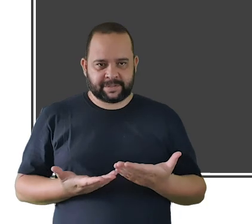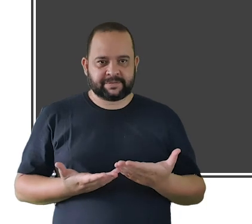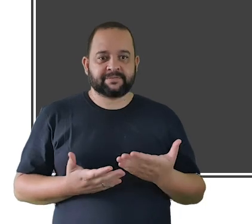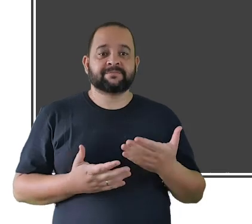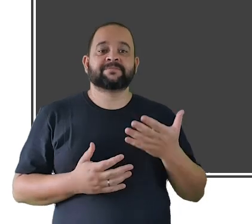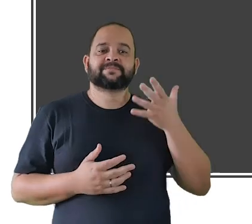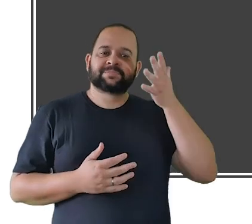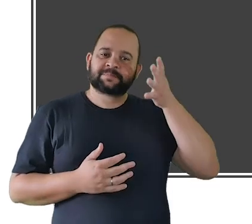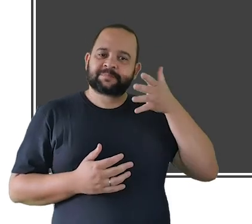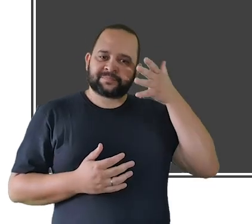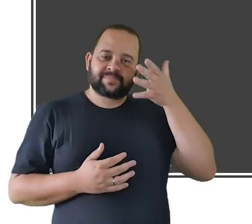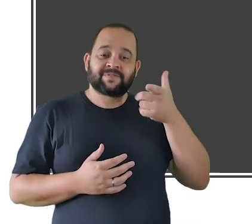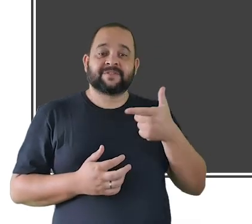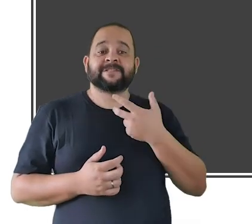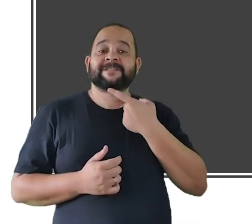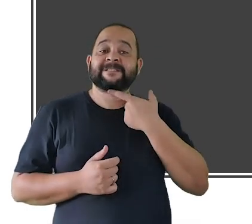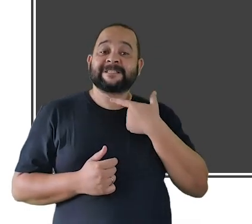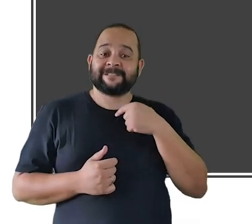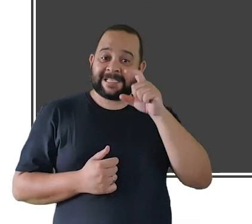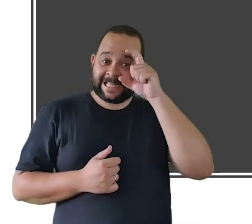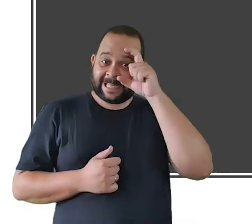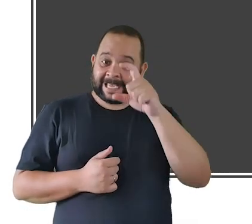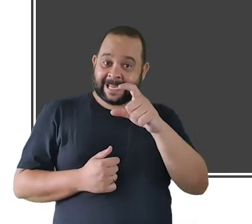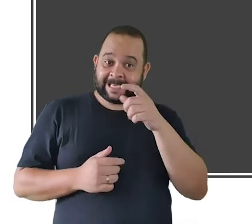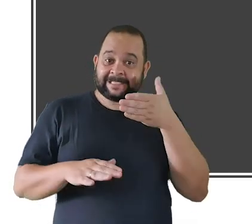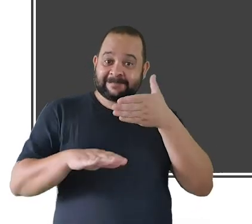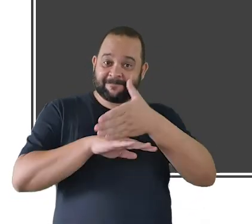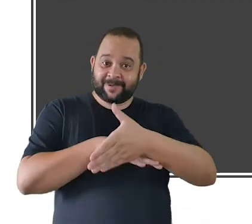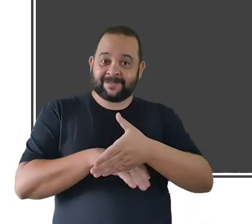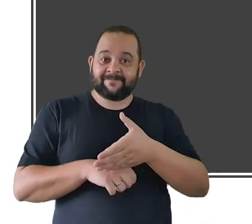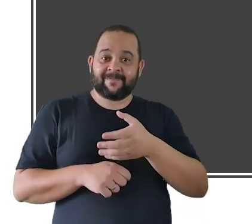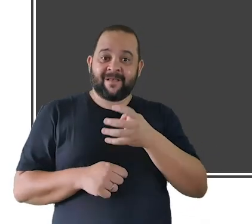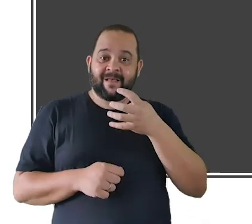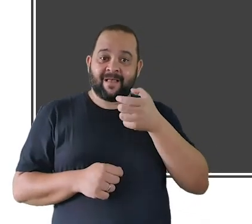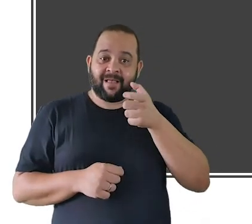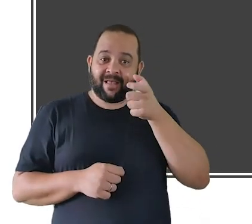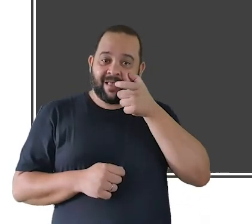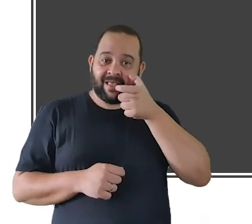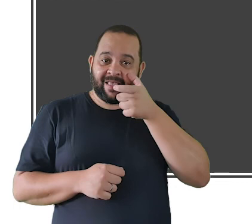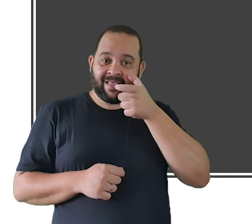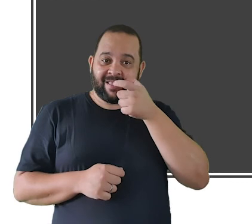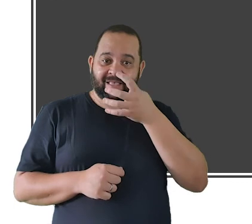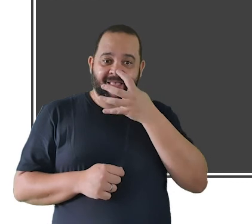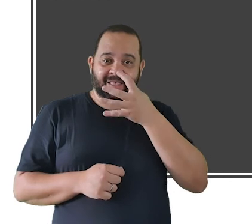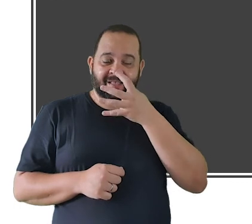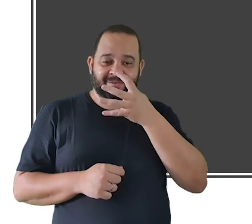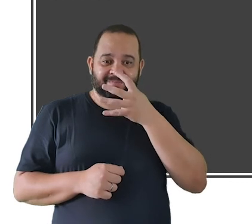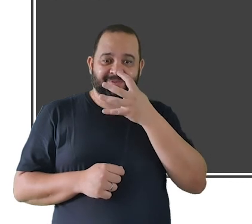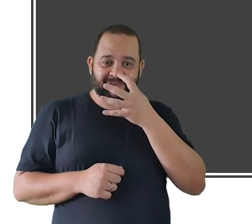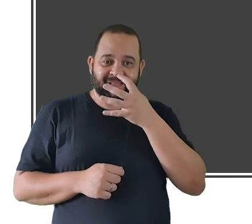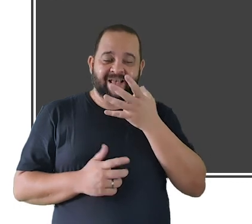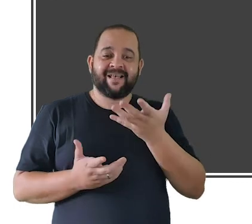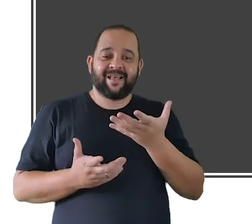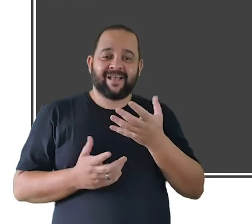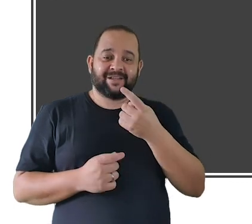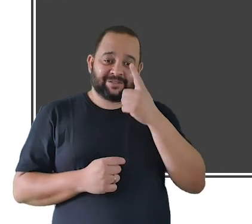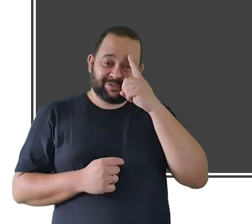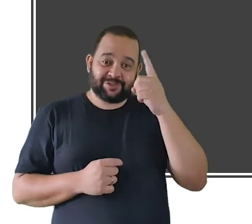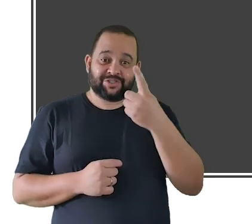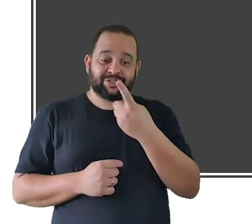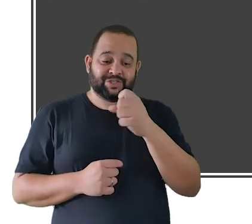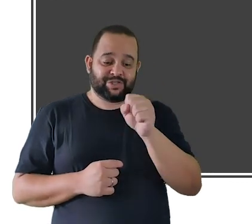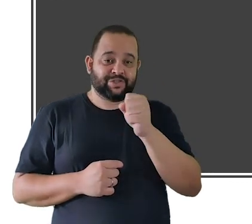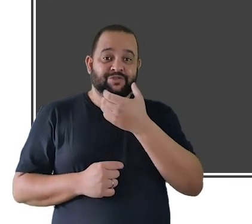se sintam instigados a participar deste concerto digital no dia 18 de